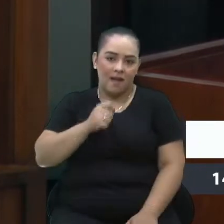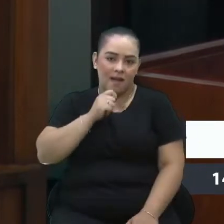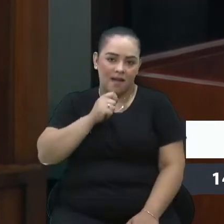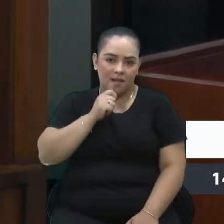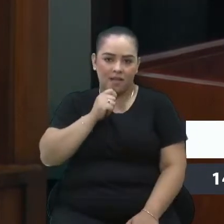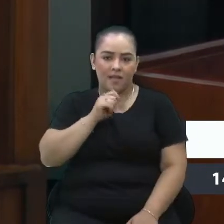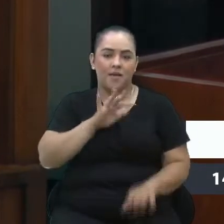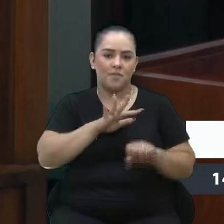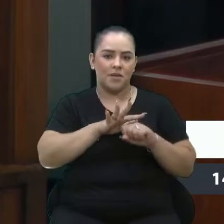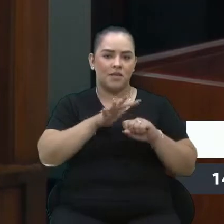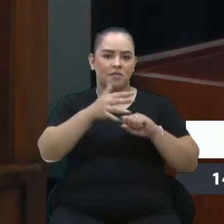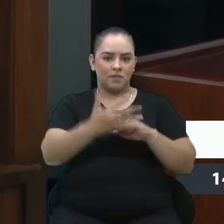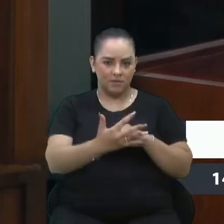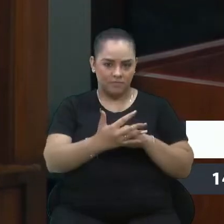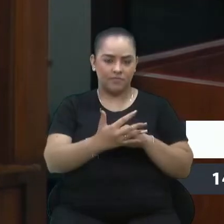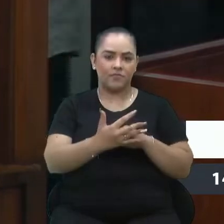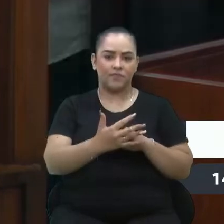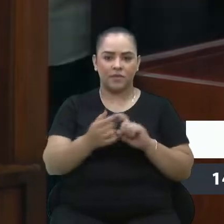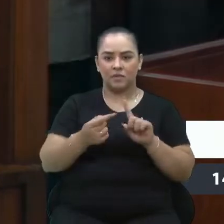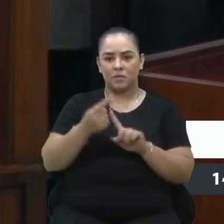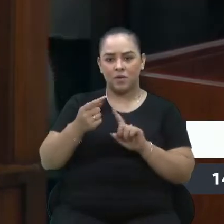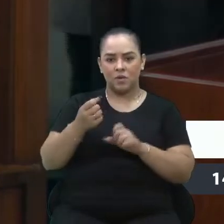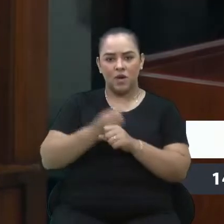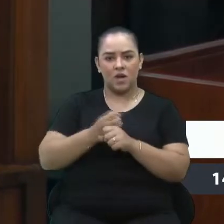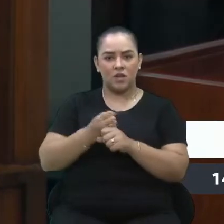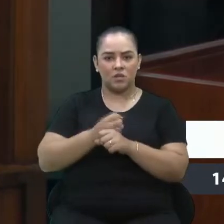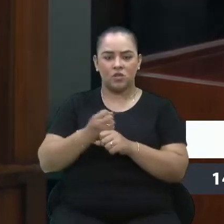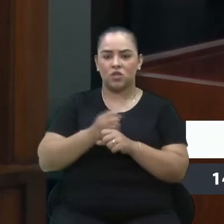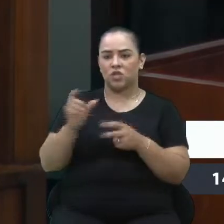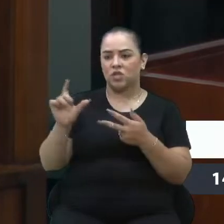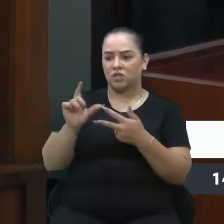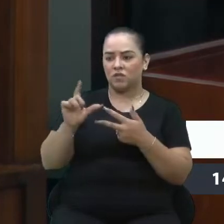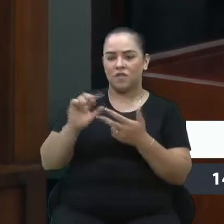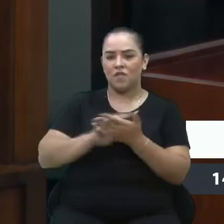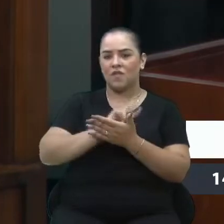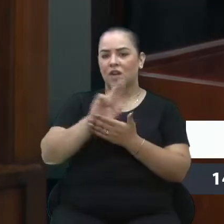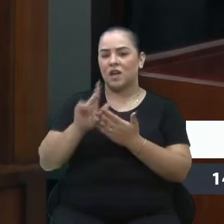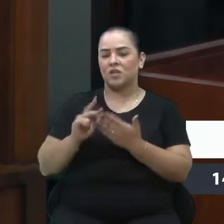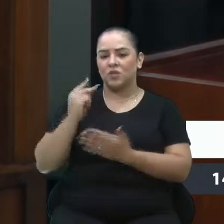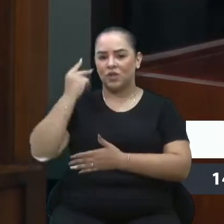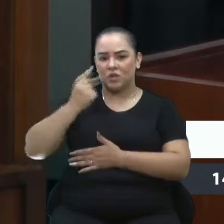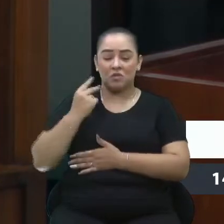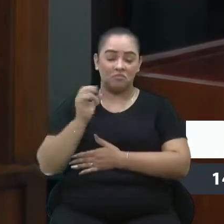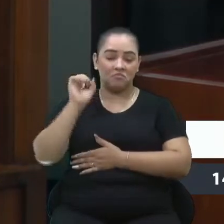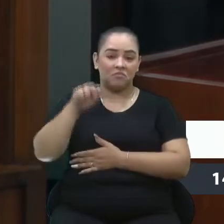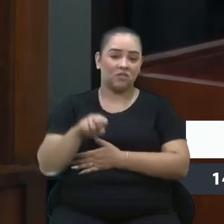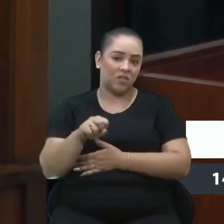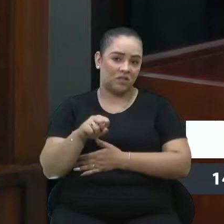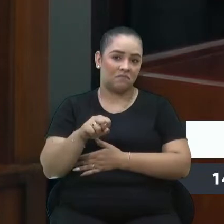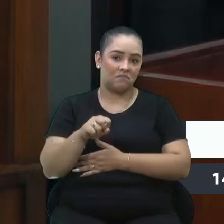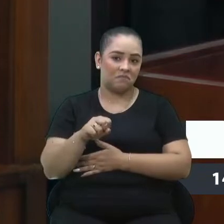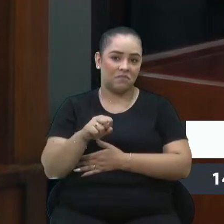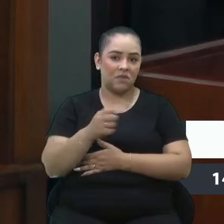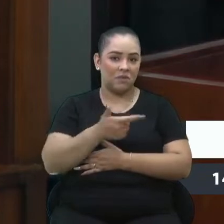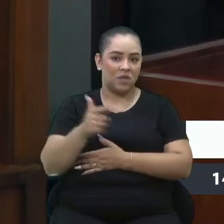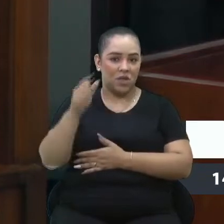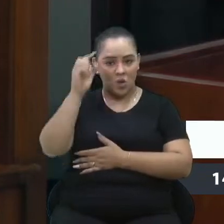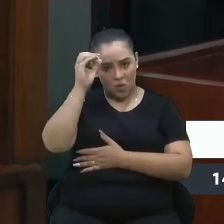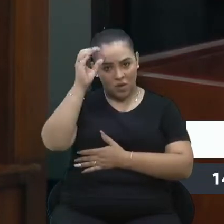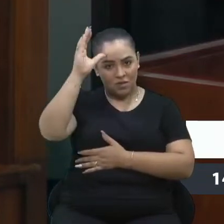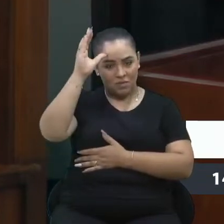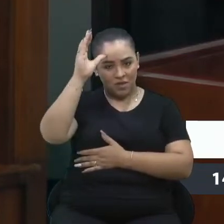pandemia, e o primeiro ano de legislatura para vários vereadores aqui, talvez realmente não tenham conhecimento da demanda